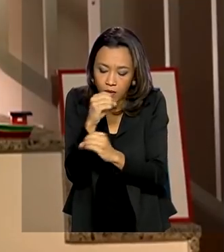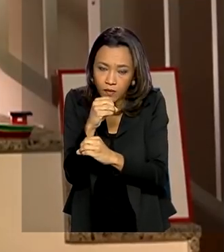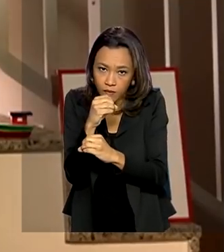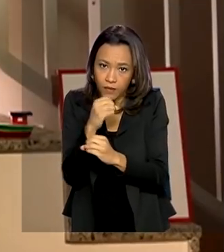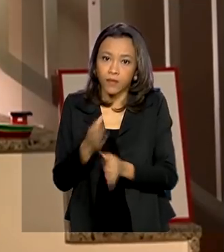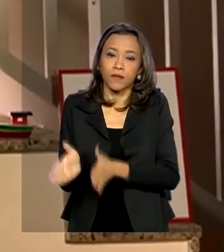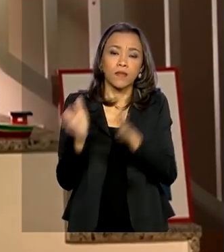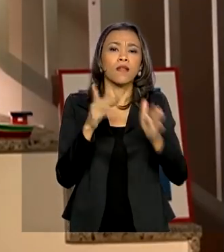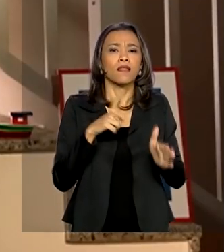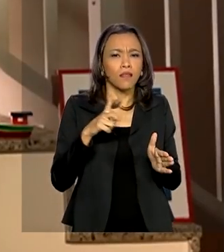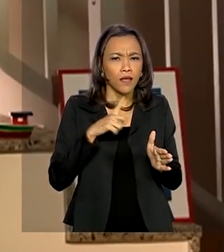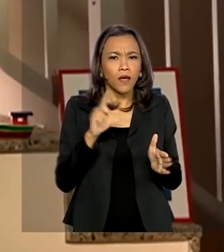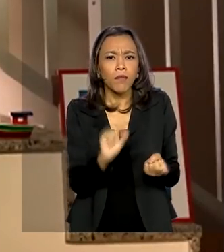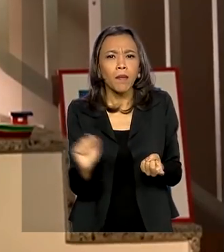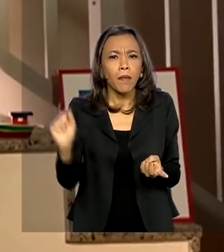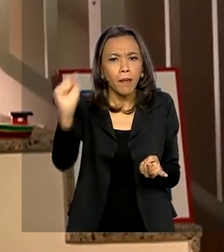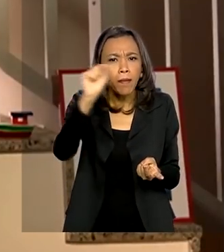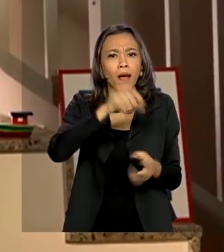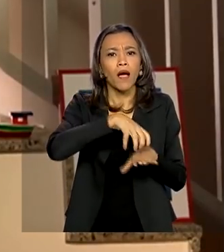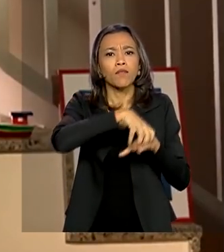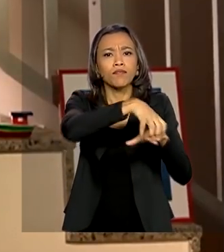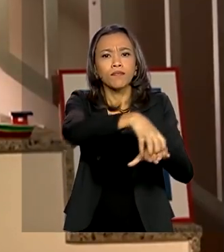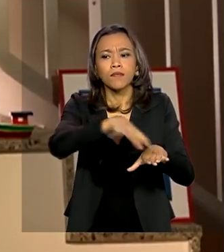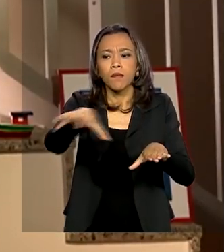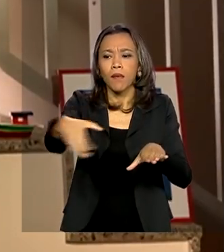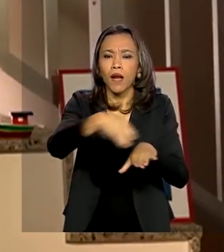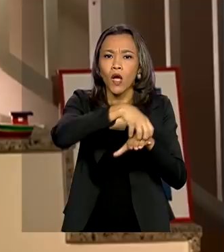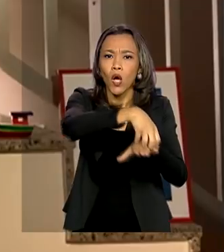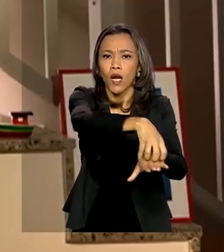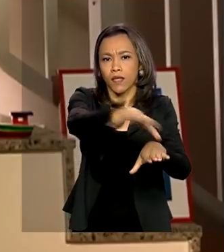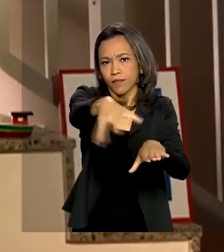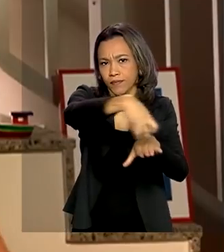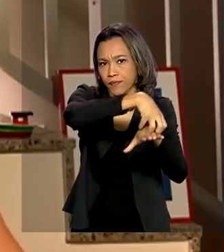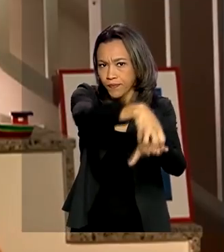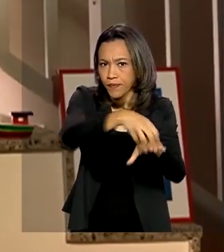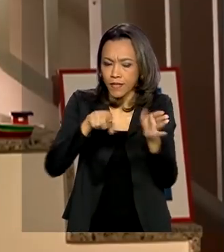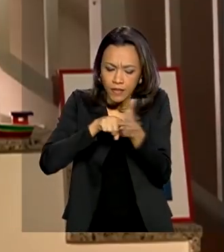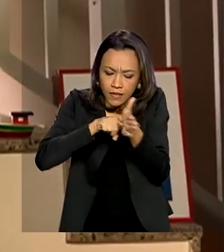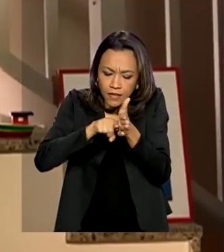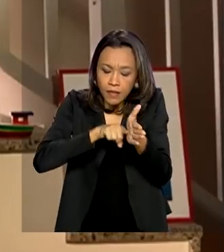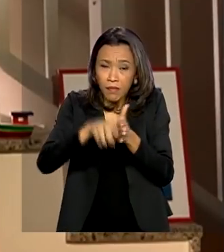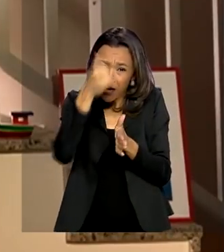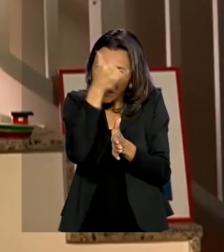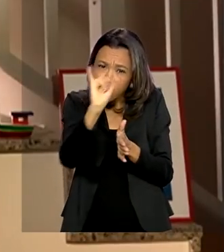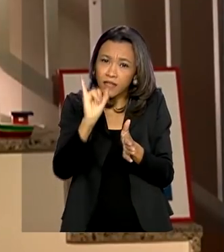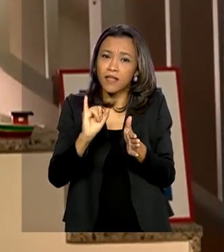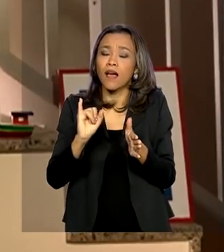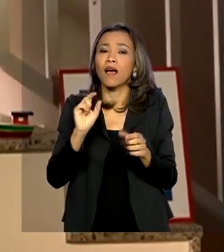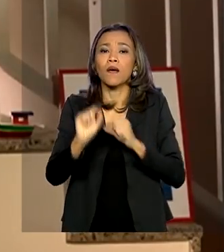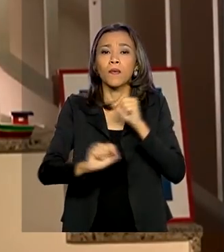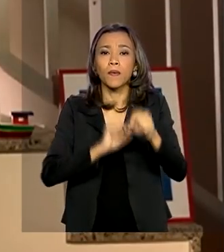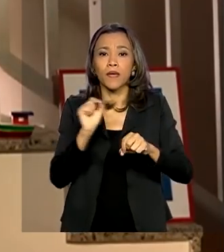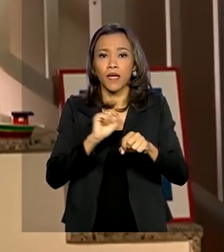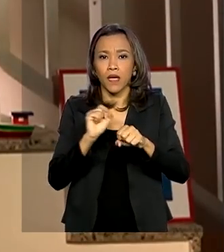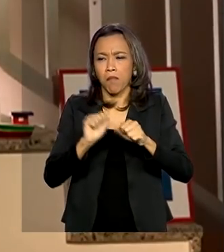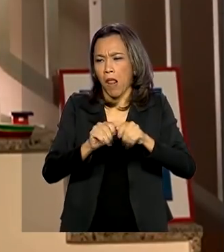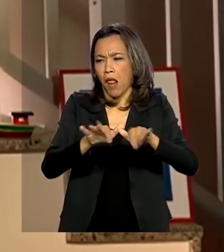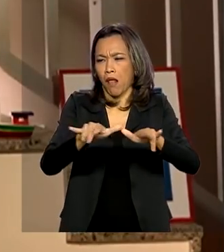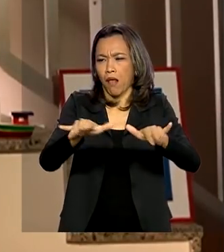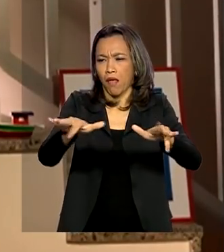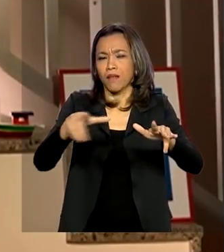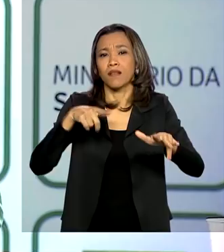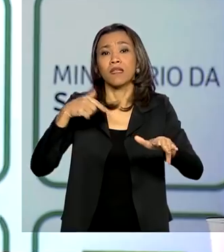ainda unidades volantes para coleta de exames para evitar surtos nas cidades onde há mais